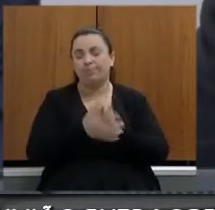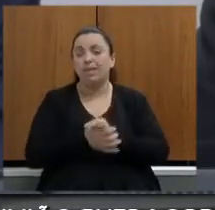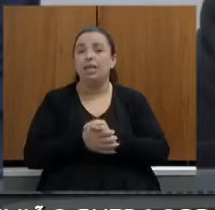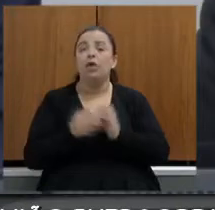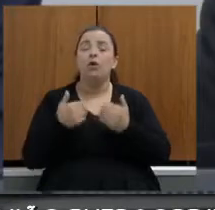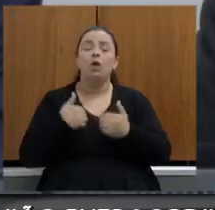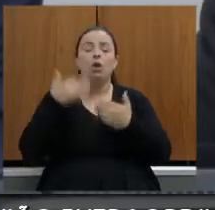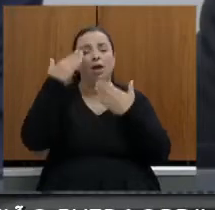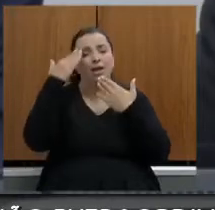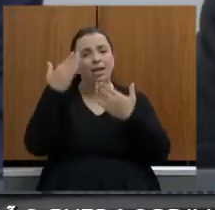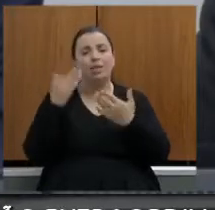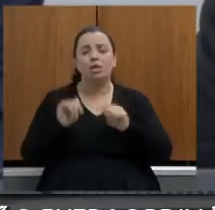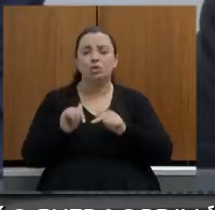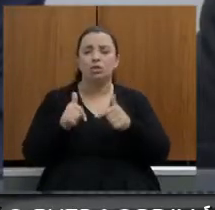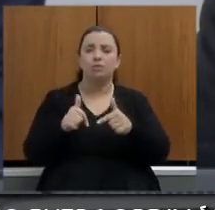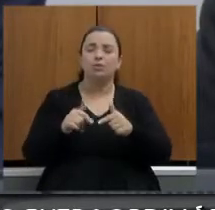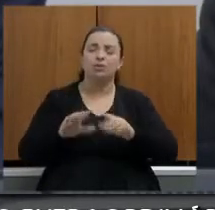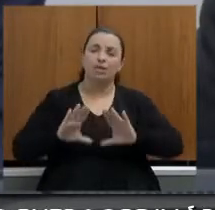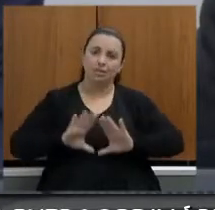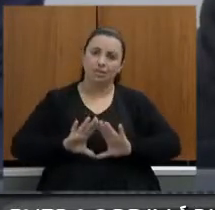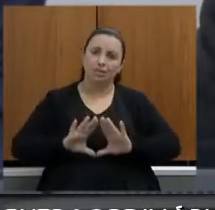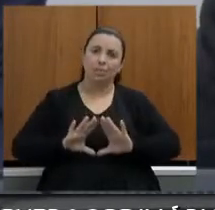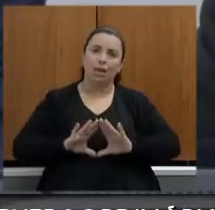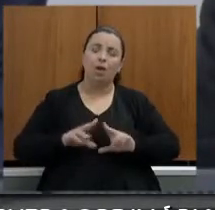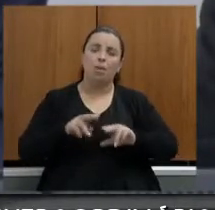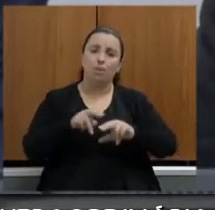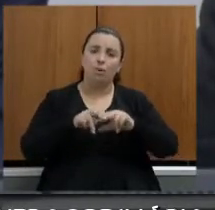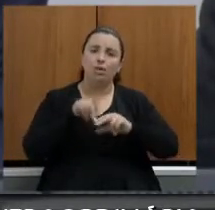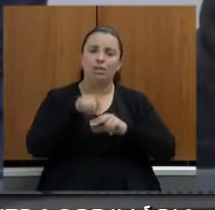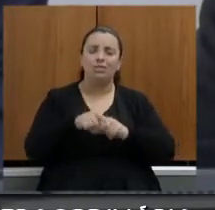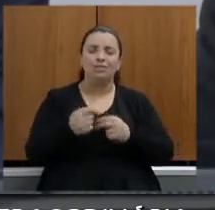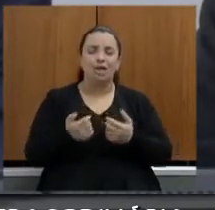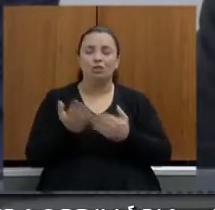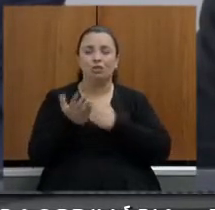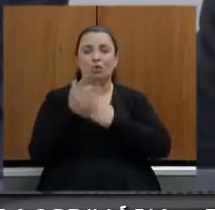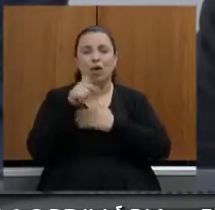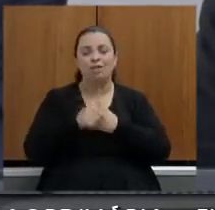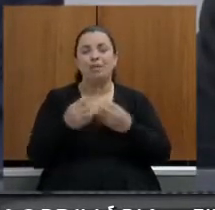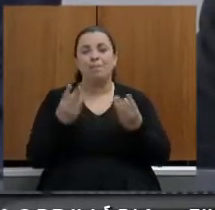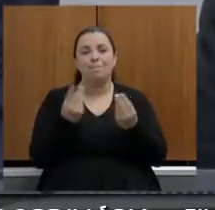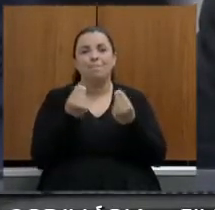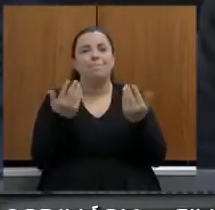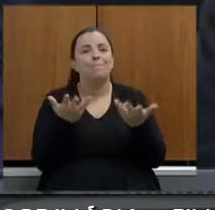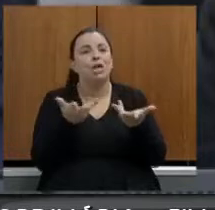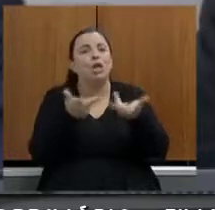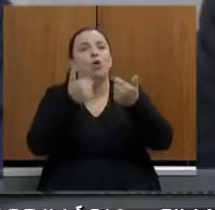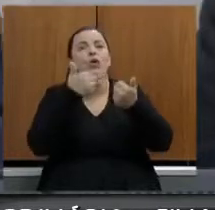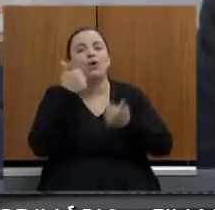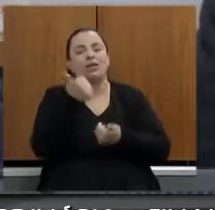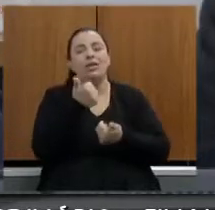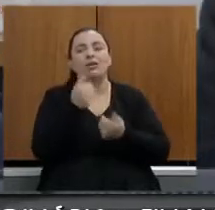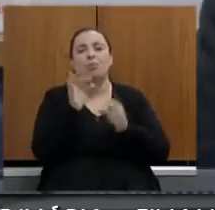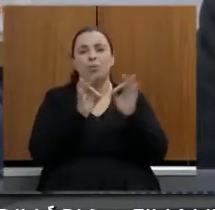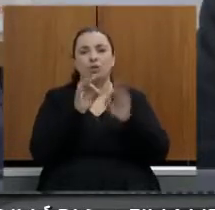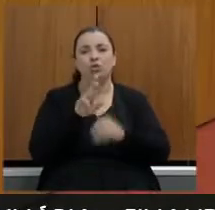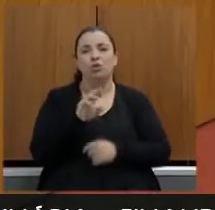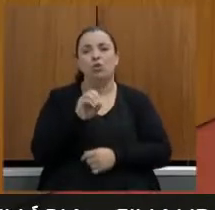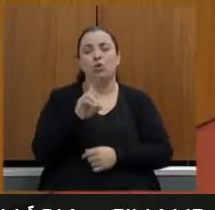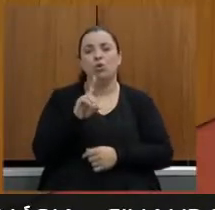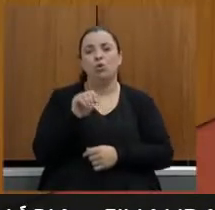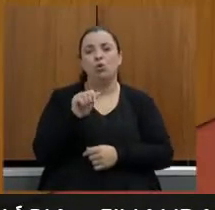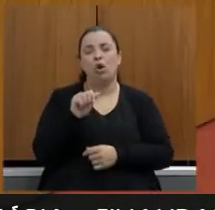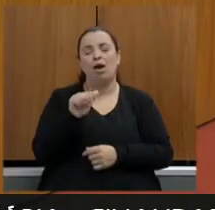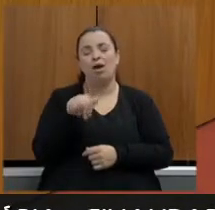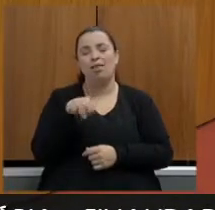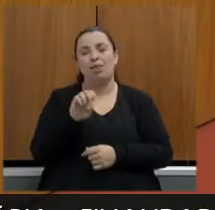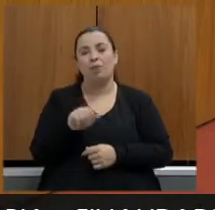atuação da Assembleia por essas melhorias no projeto do Rolão Muito obrigado conte conosco Ok secretário nós